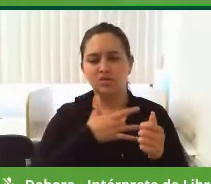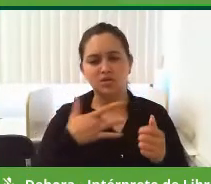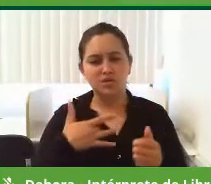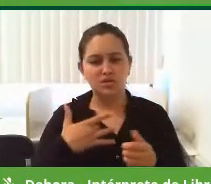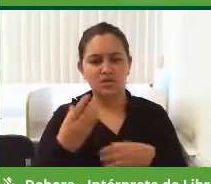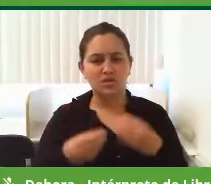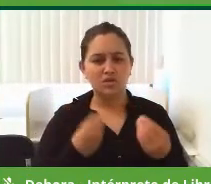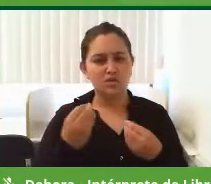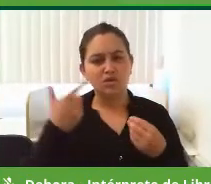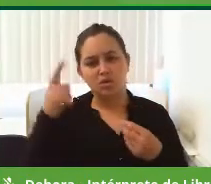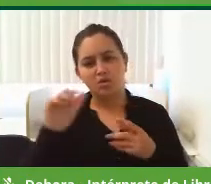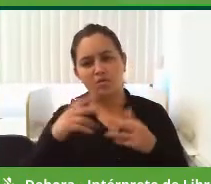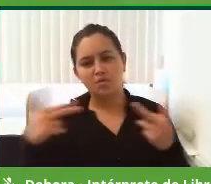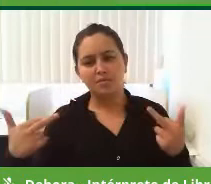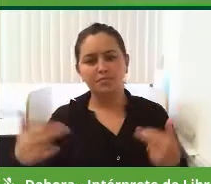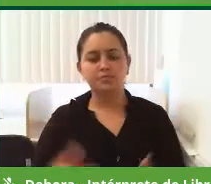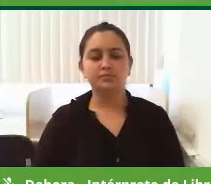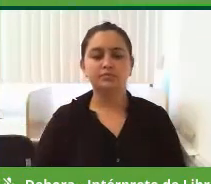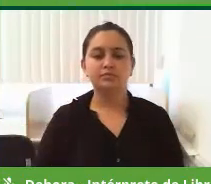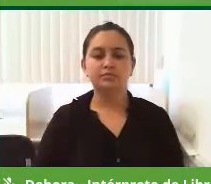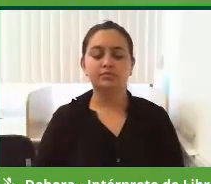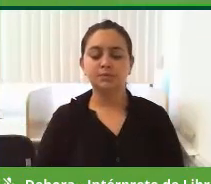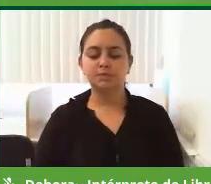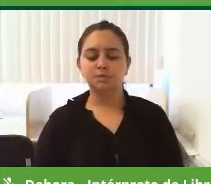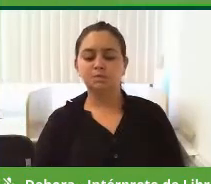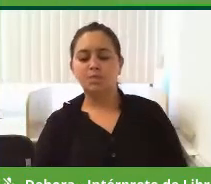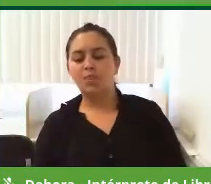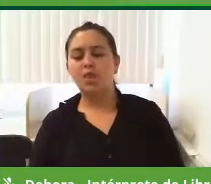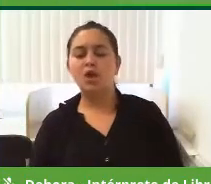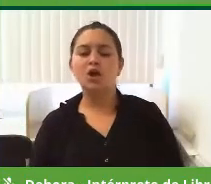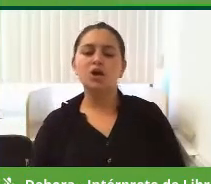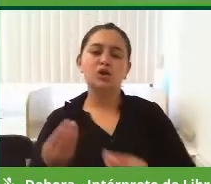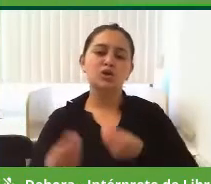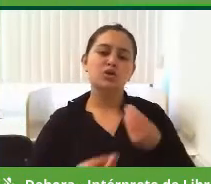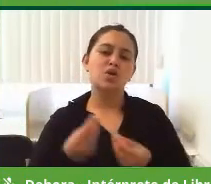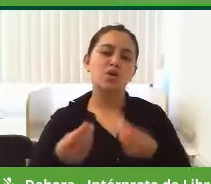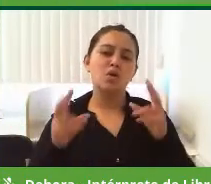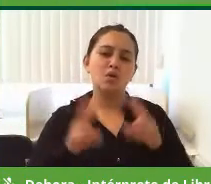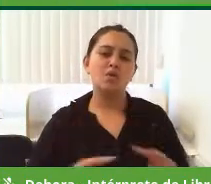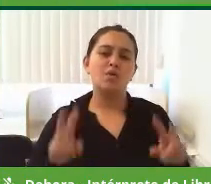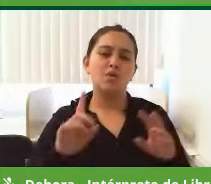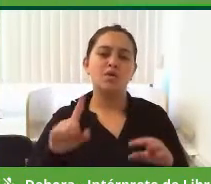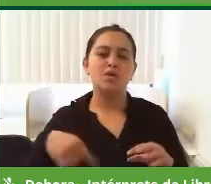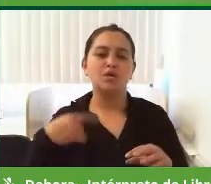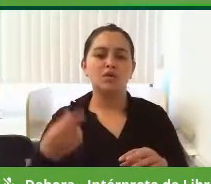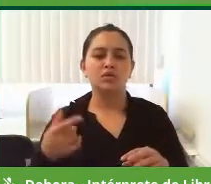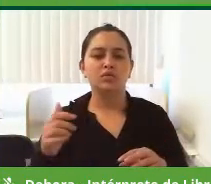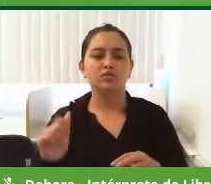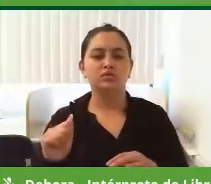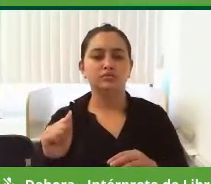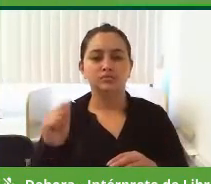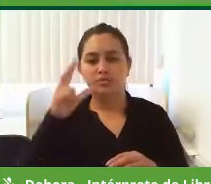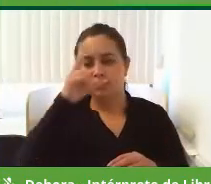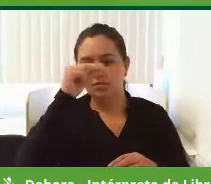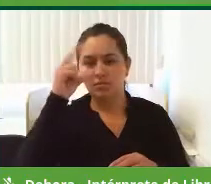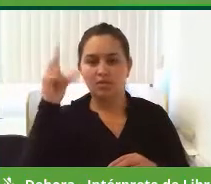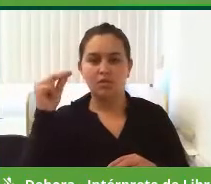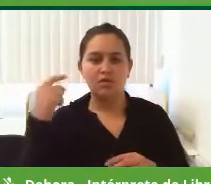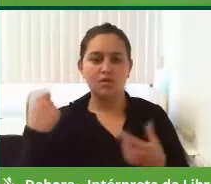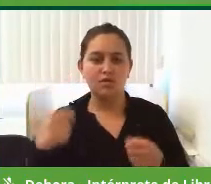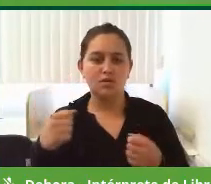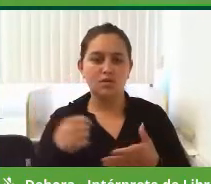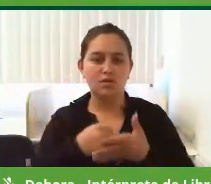nos demais. Como o senhor vê o cenário pós-pandemia e de que forma a Prefeitura deve